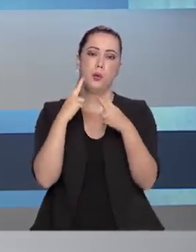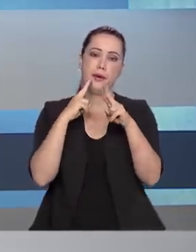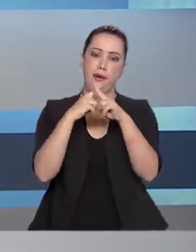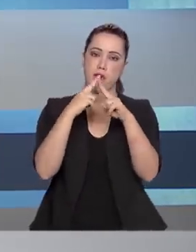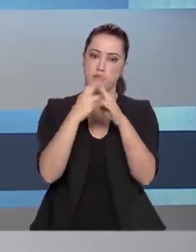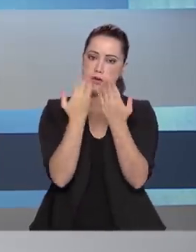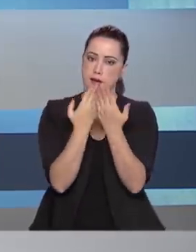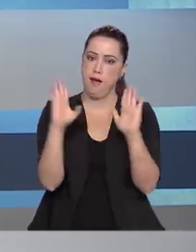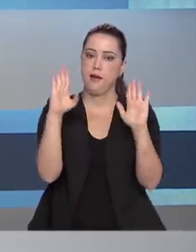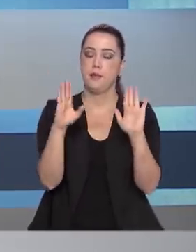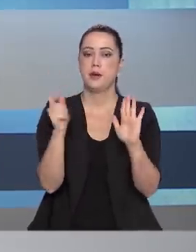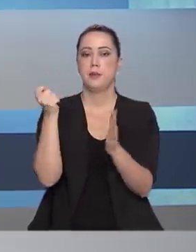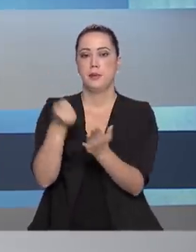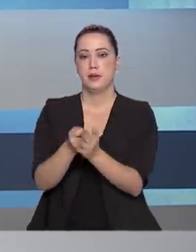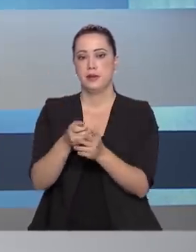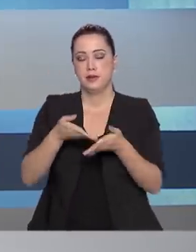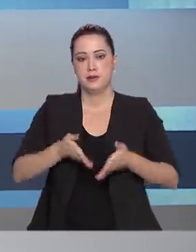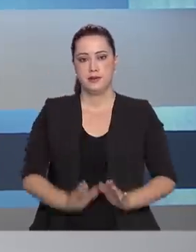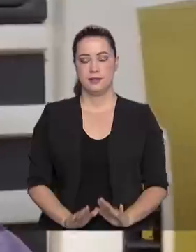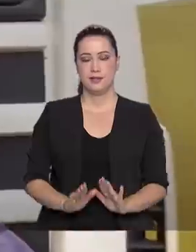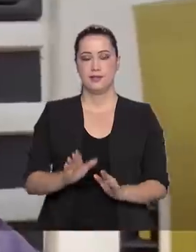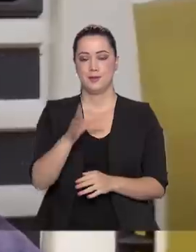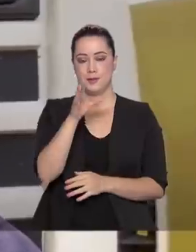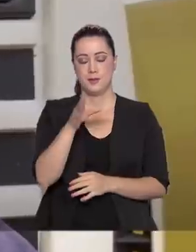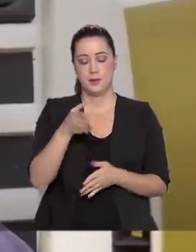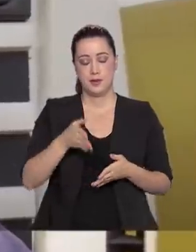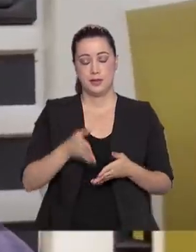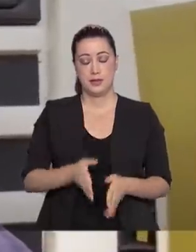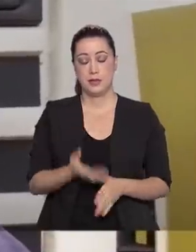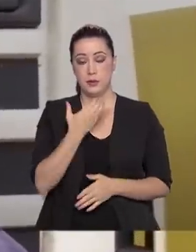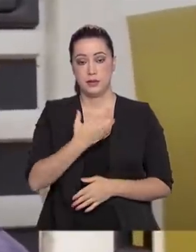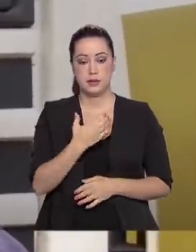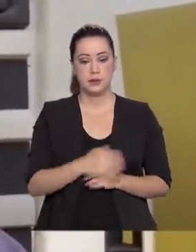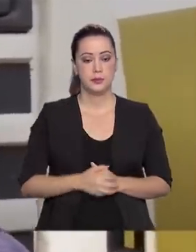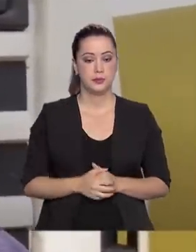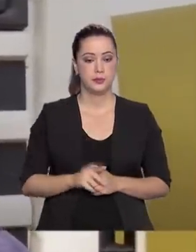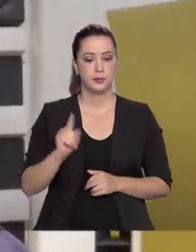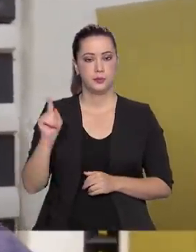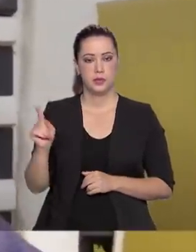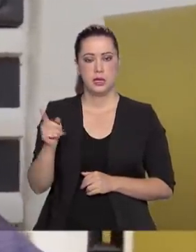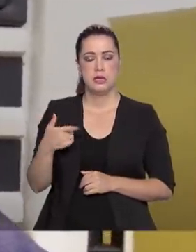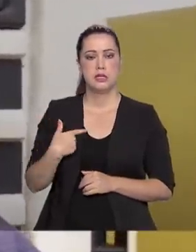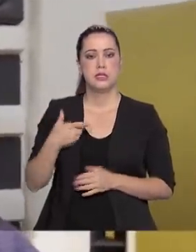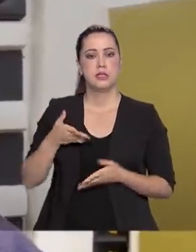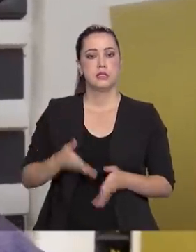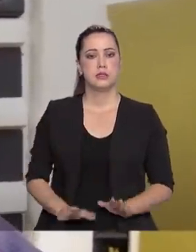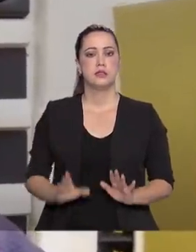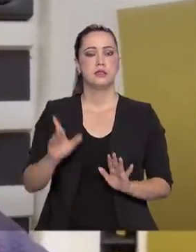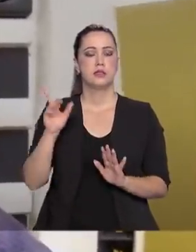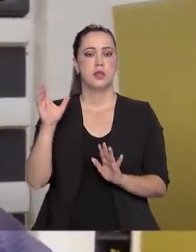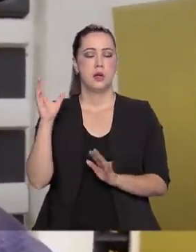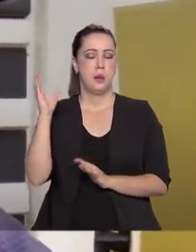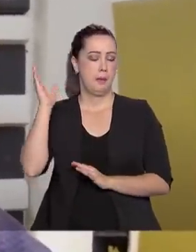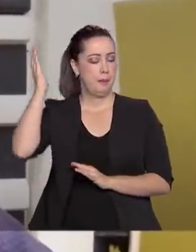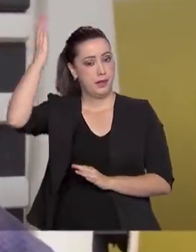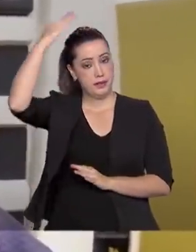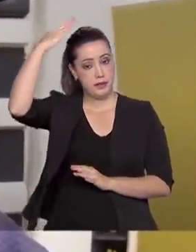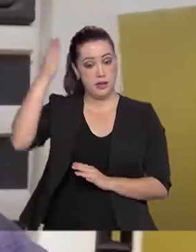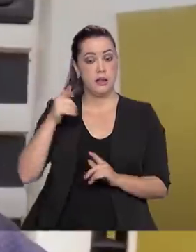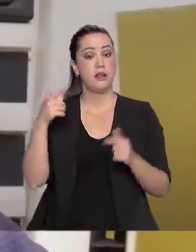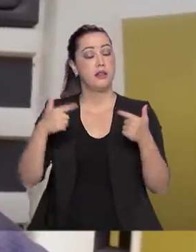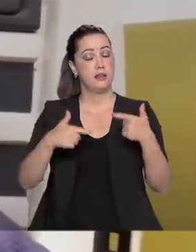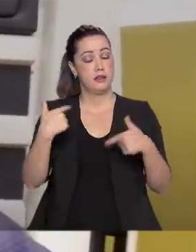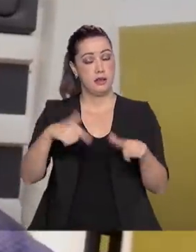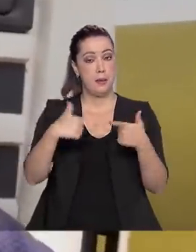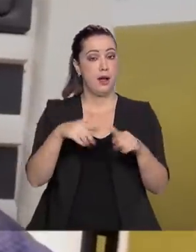pagar quem nasceu em dezembro. Alessandro é de Curitiba, no Paraná, e trabalha como motorista de caminhão.